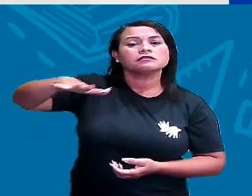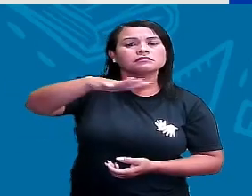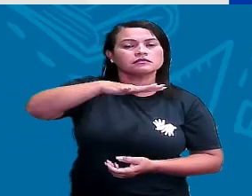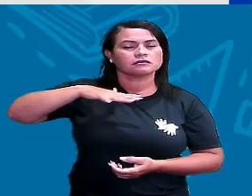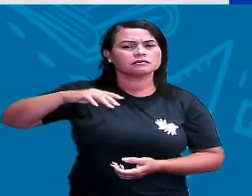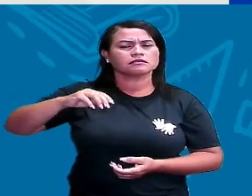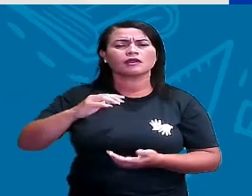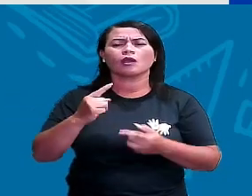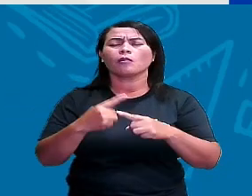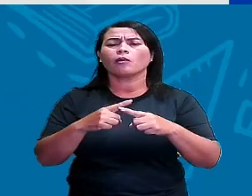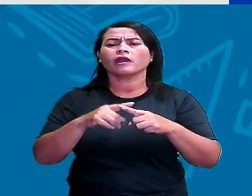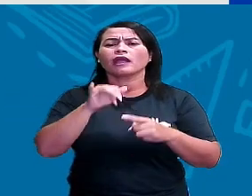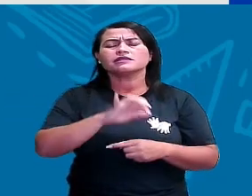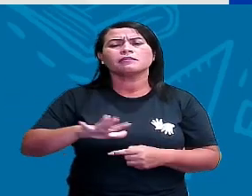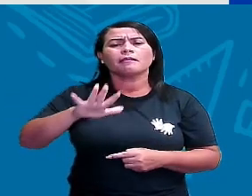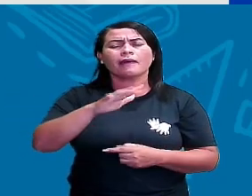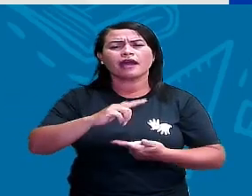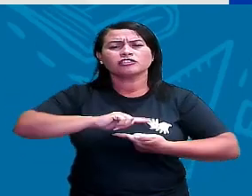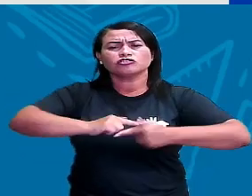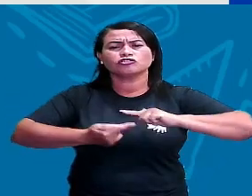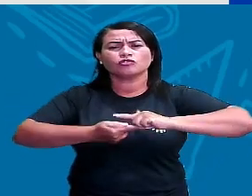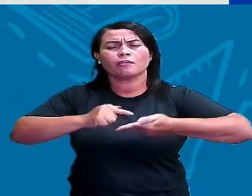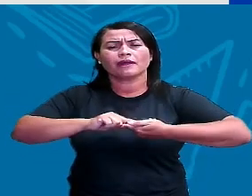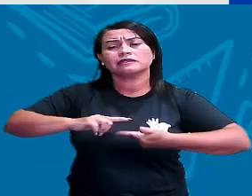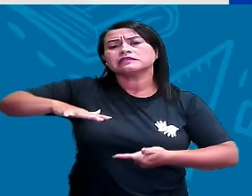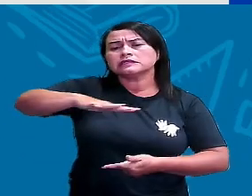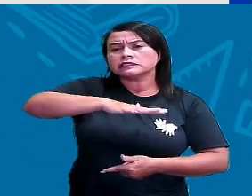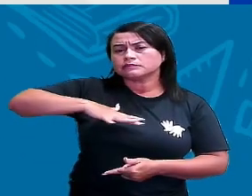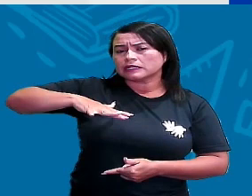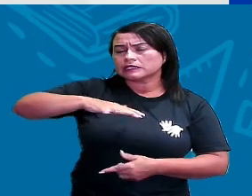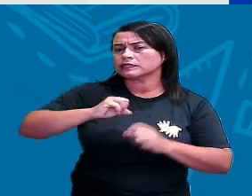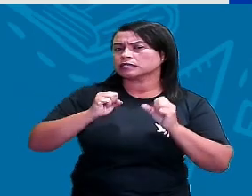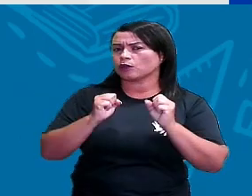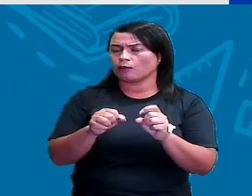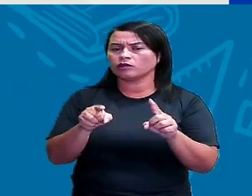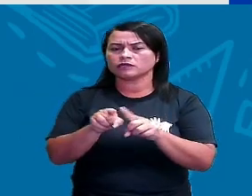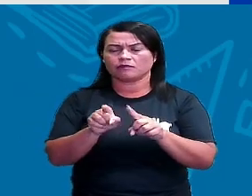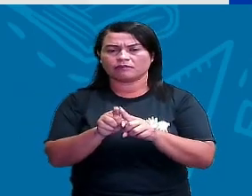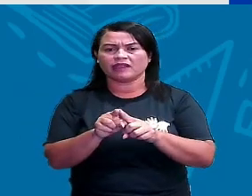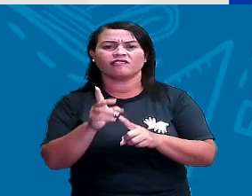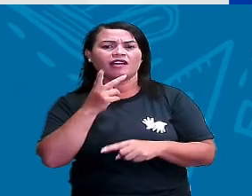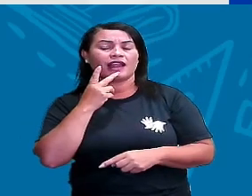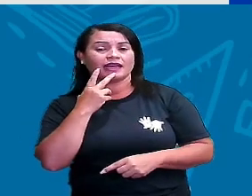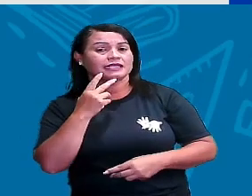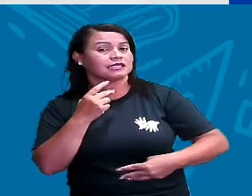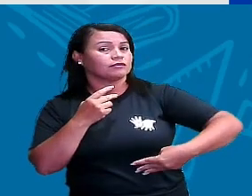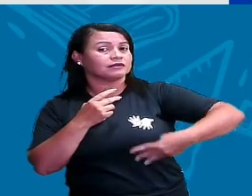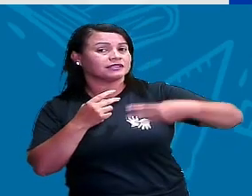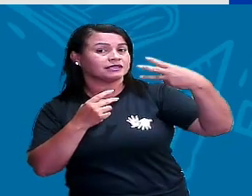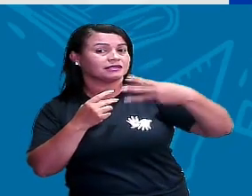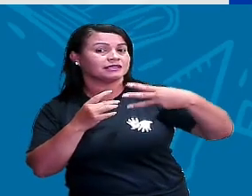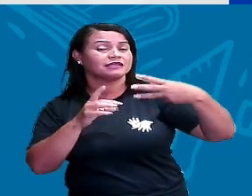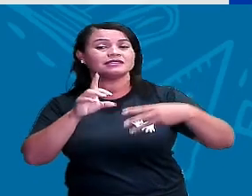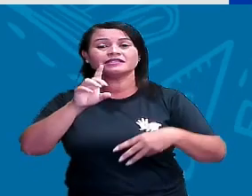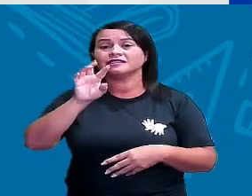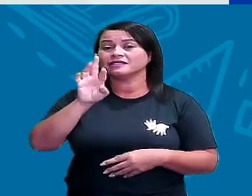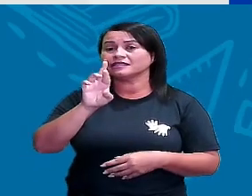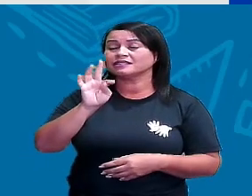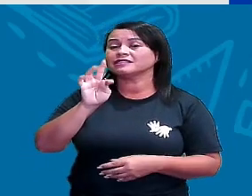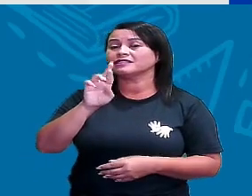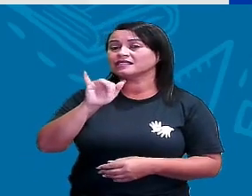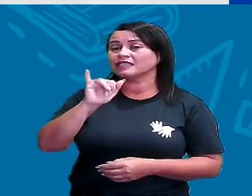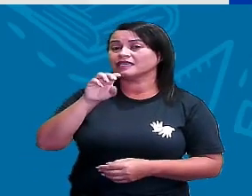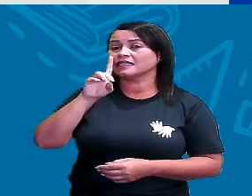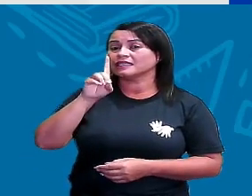figuras espaciais, as figuras geométricas e espaciais, que eu posso chamar também de tridimensionais, né? Que são lá os